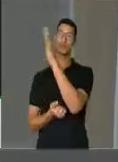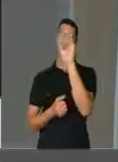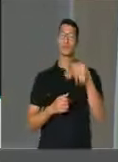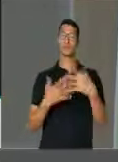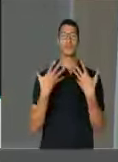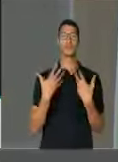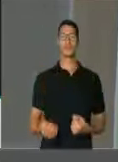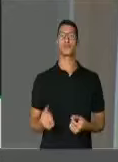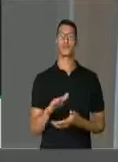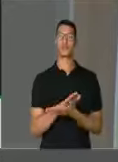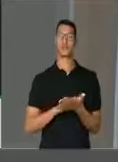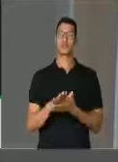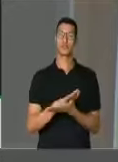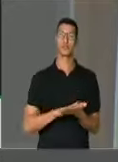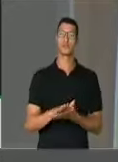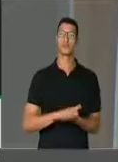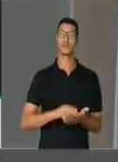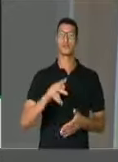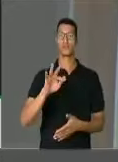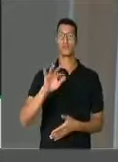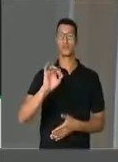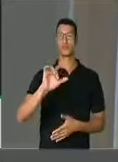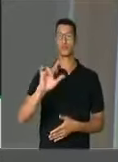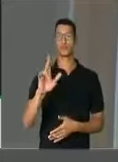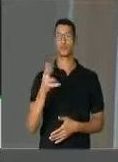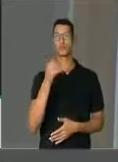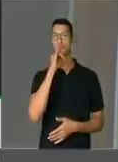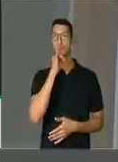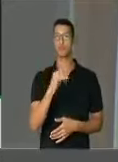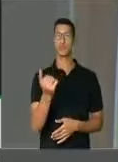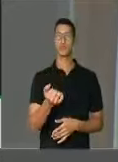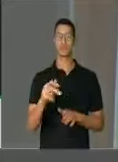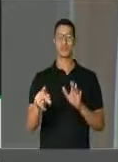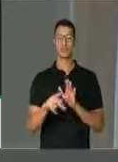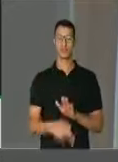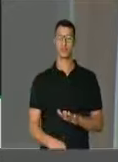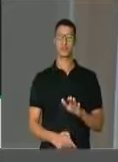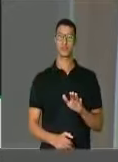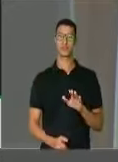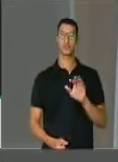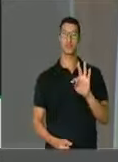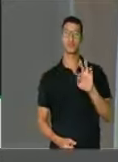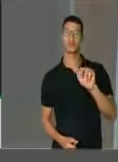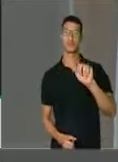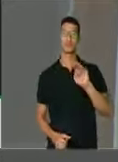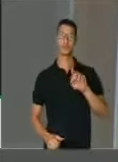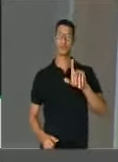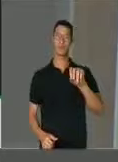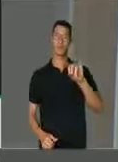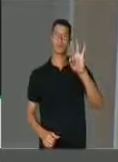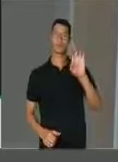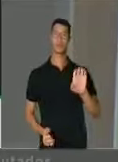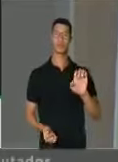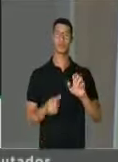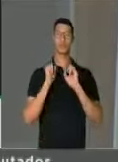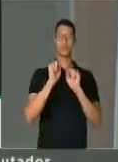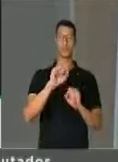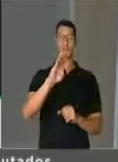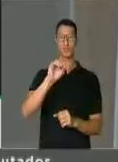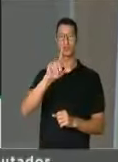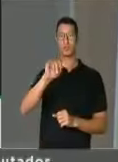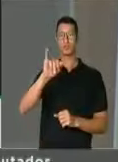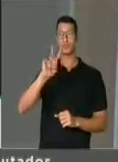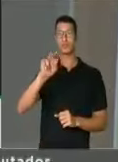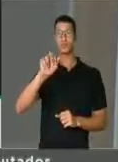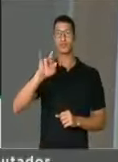é inadmissível. A matéria da Folha, para não dizer que é um tabloide esquerdóide bolivariano,